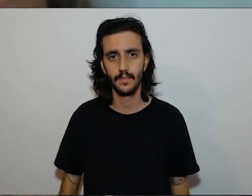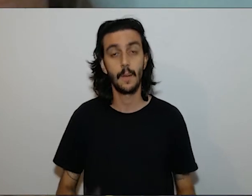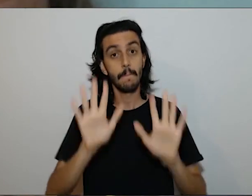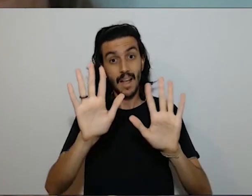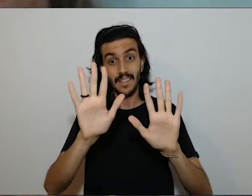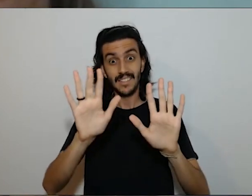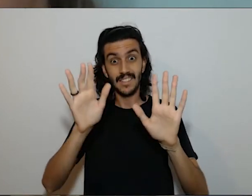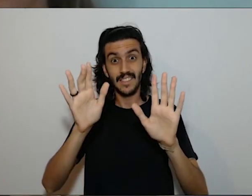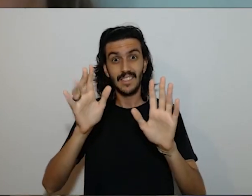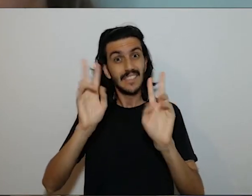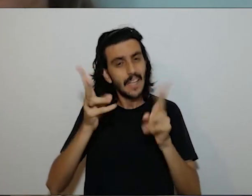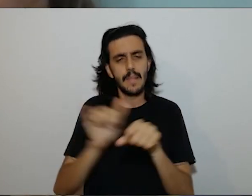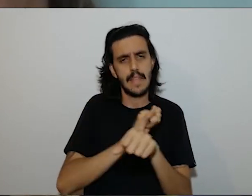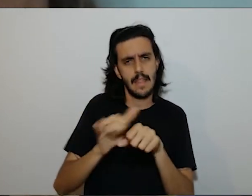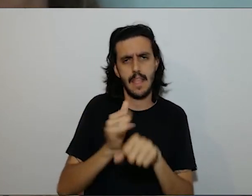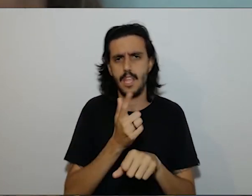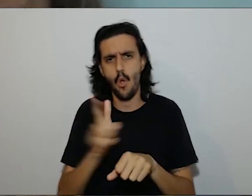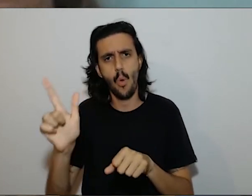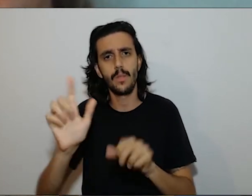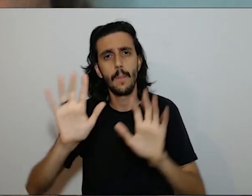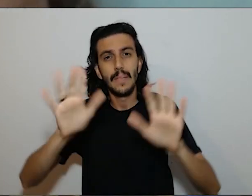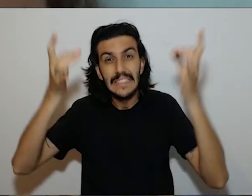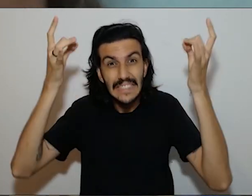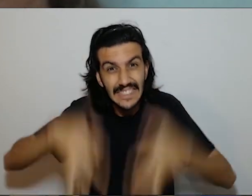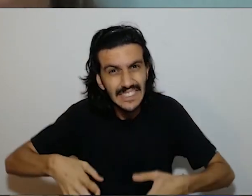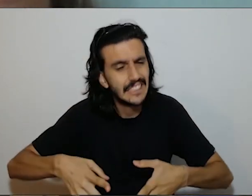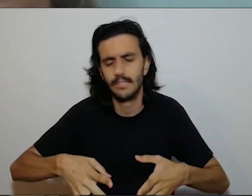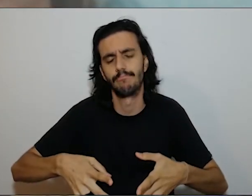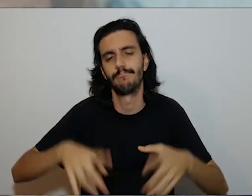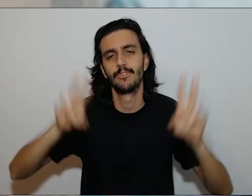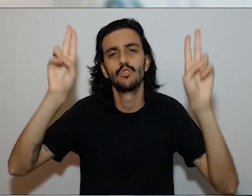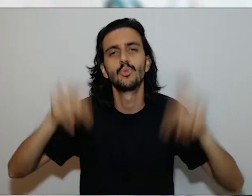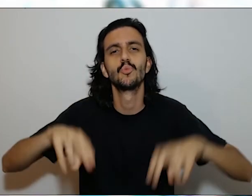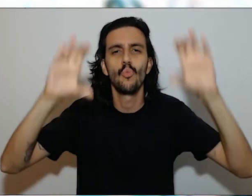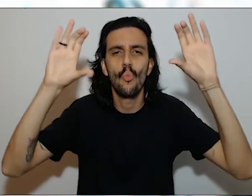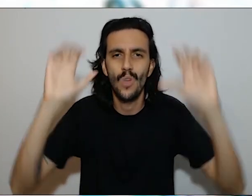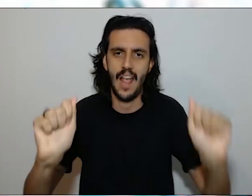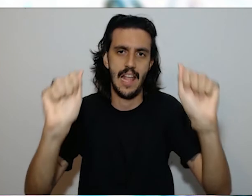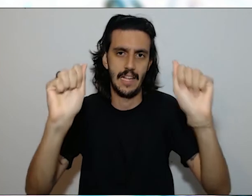outras alternativas mas não desistir jamais vez